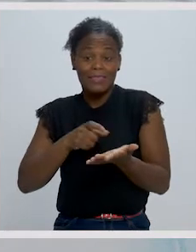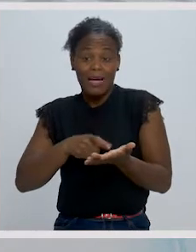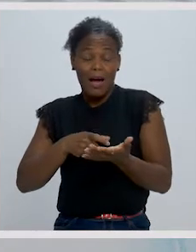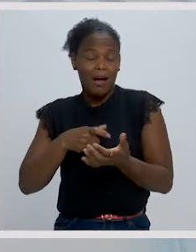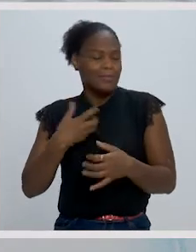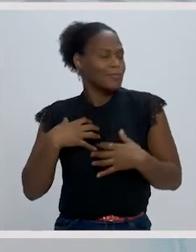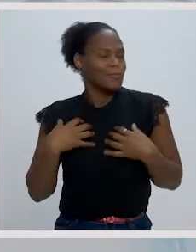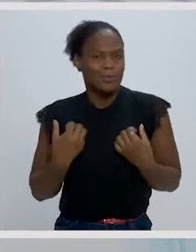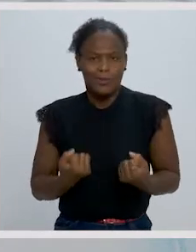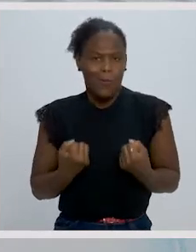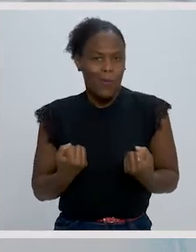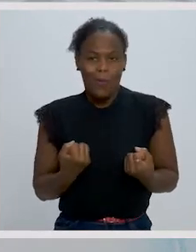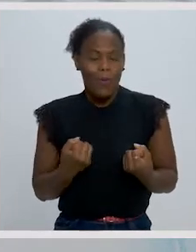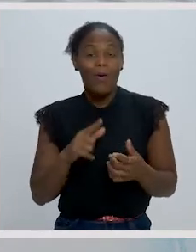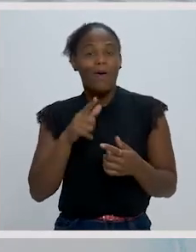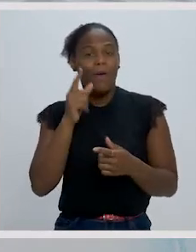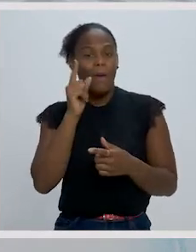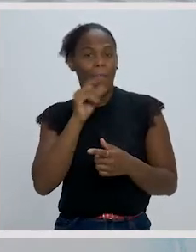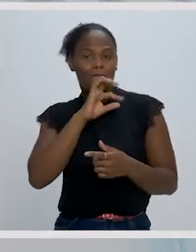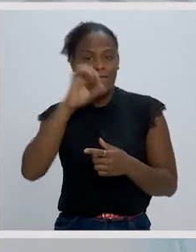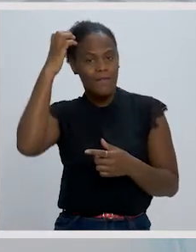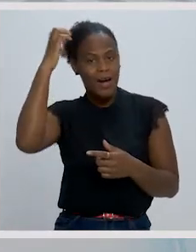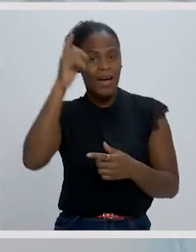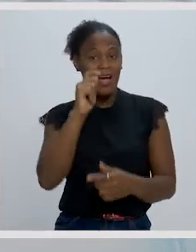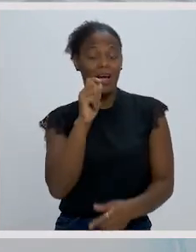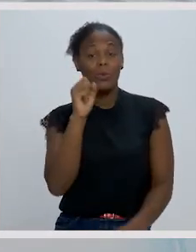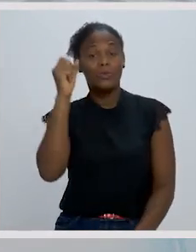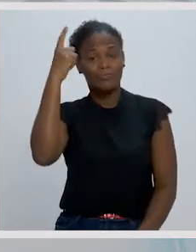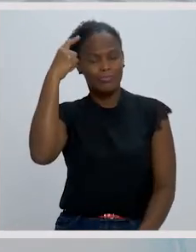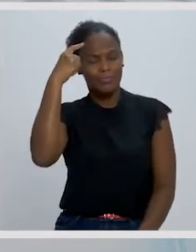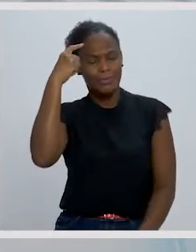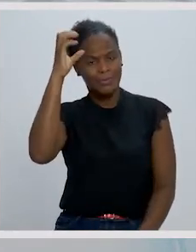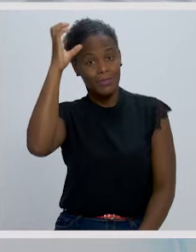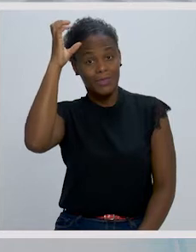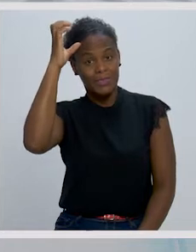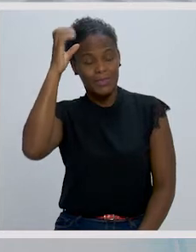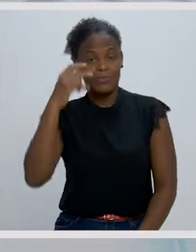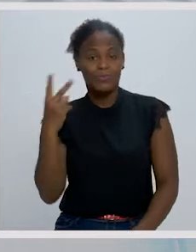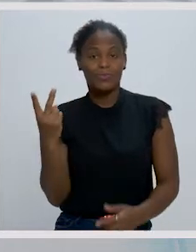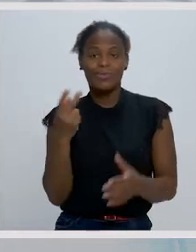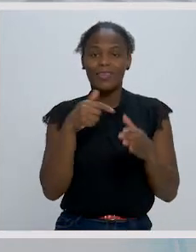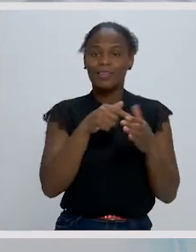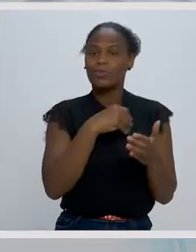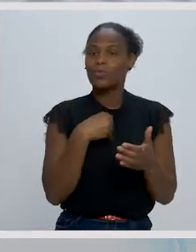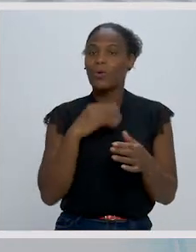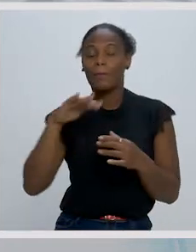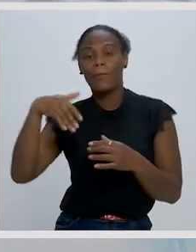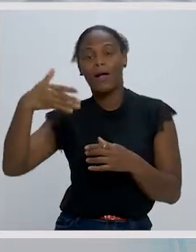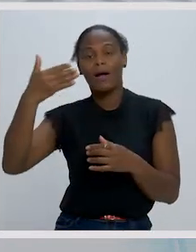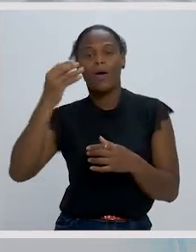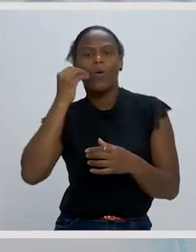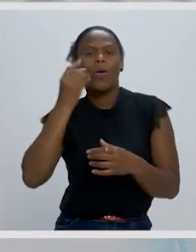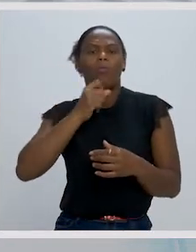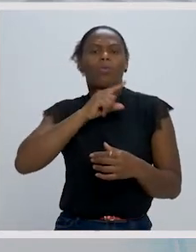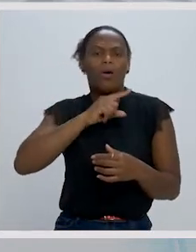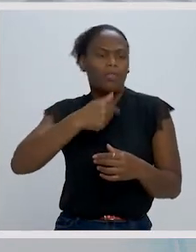insuportável até. O príncipe e o gênio aniquilaram-se, provavelmente, na saúde essencial. Como